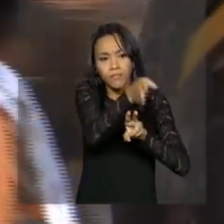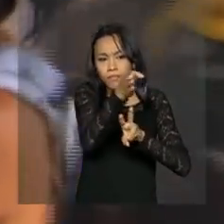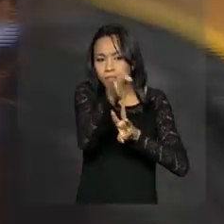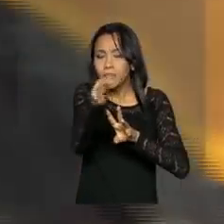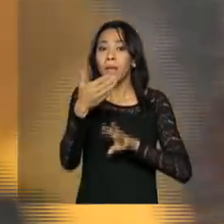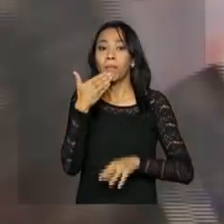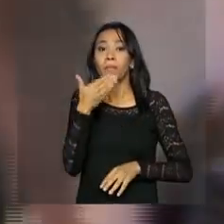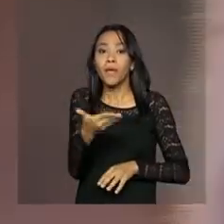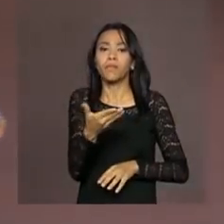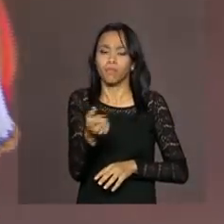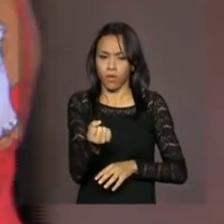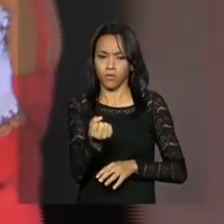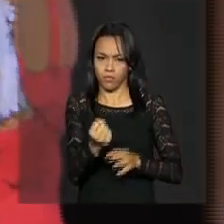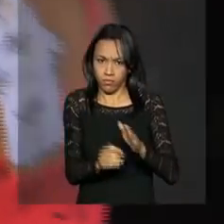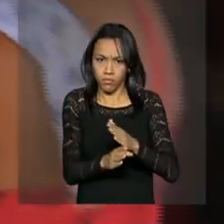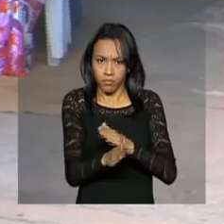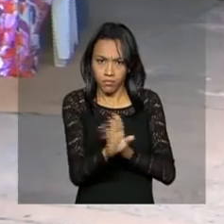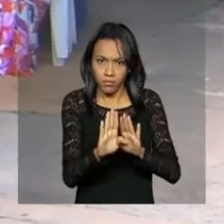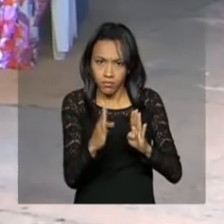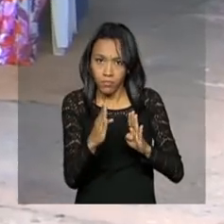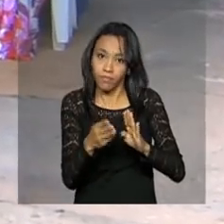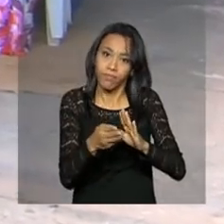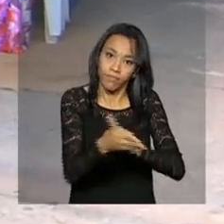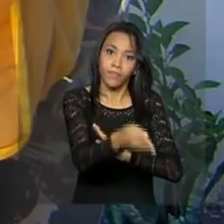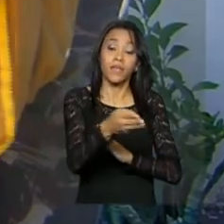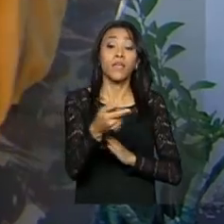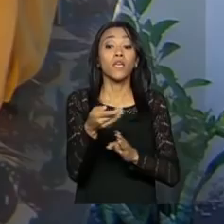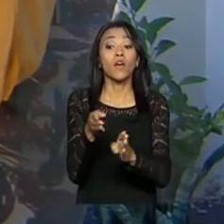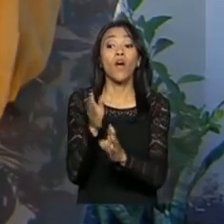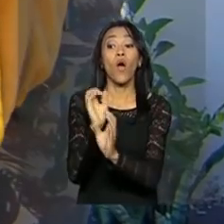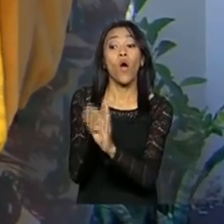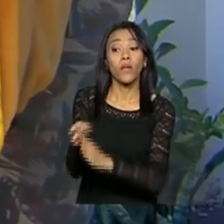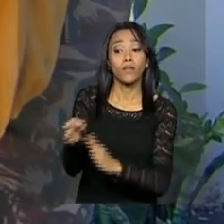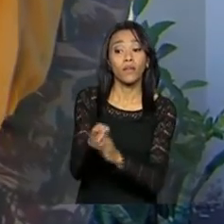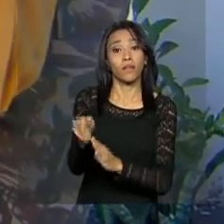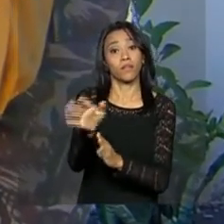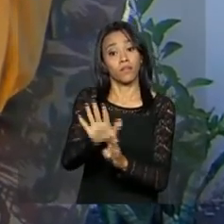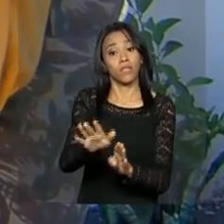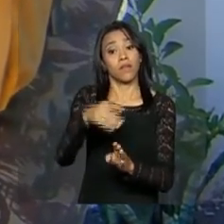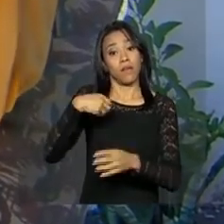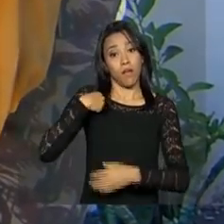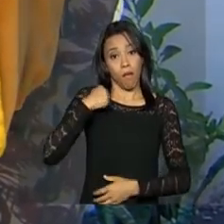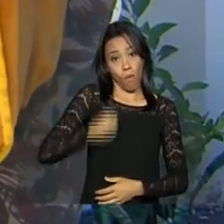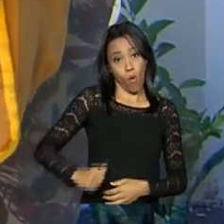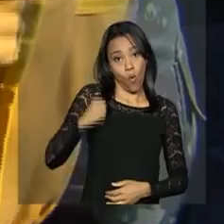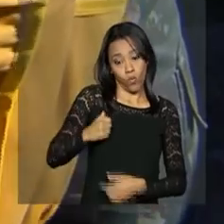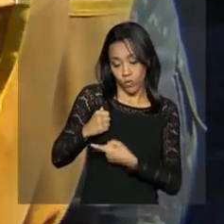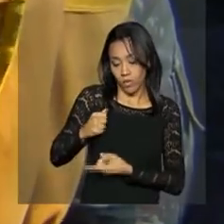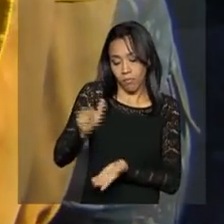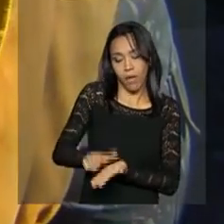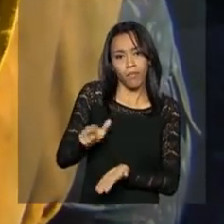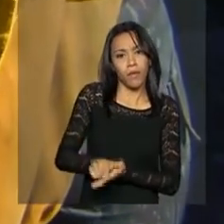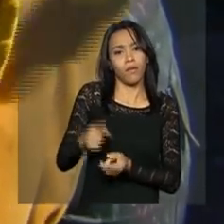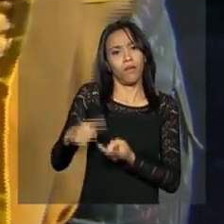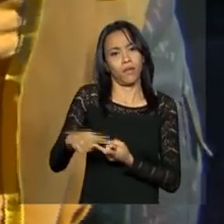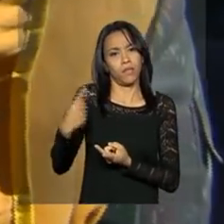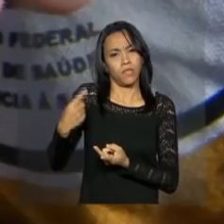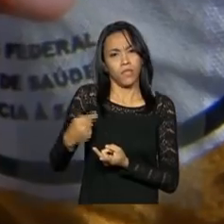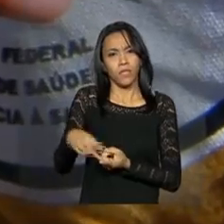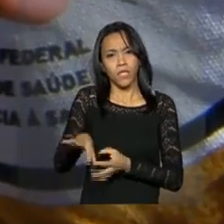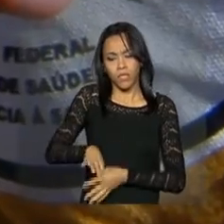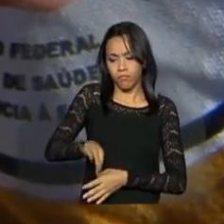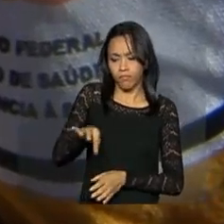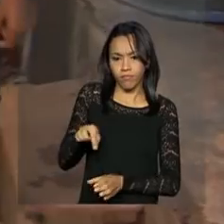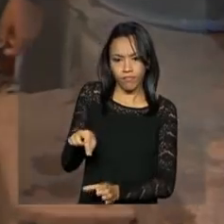autorização para vistoriar as moradias e dar orientações. Na bolsa, levam informação e material para coletar